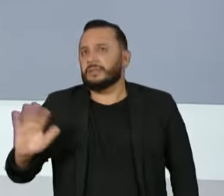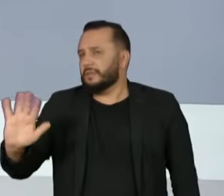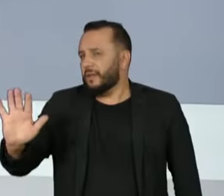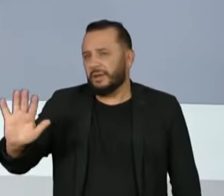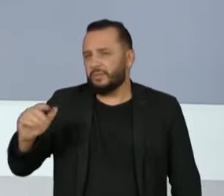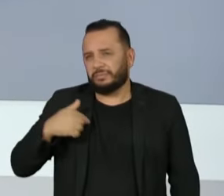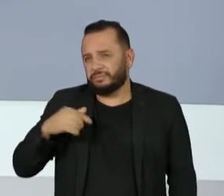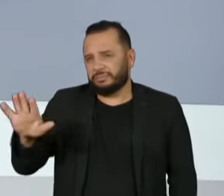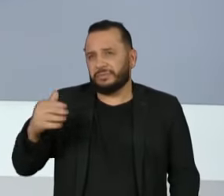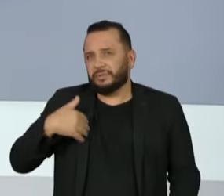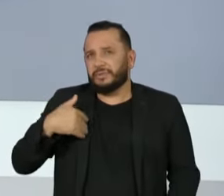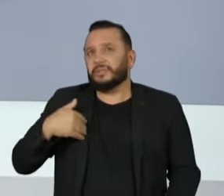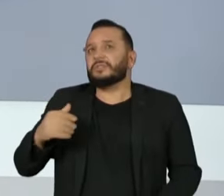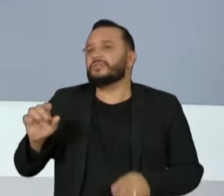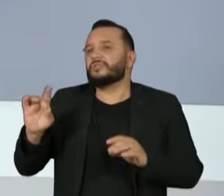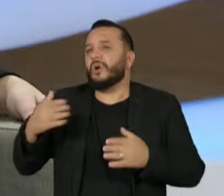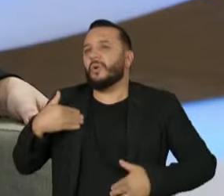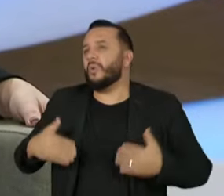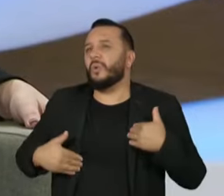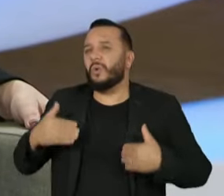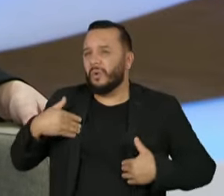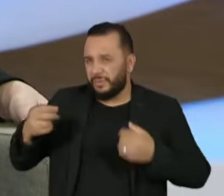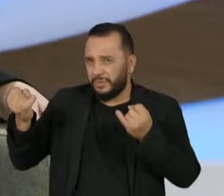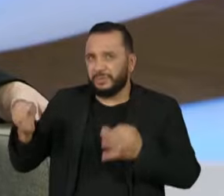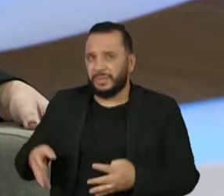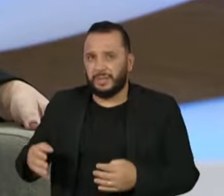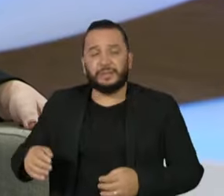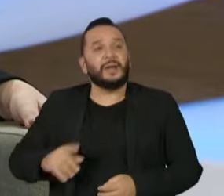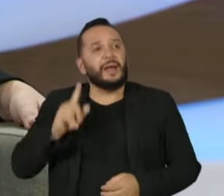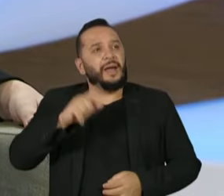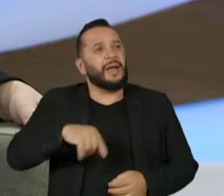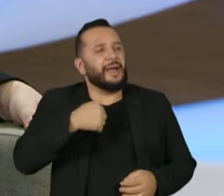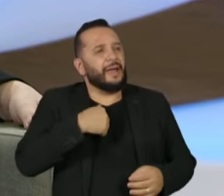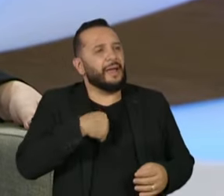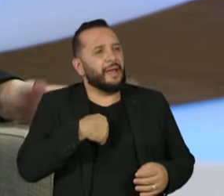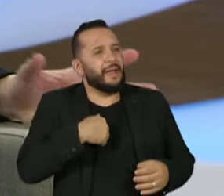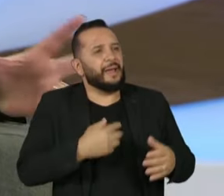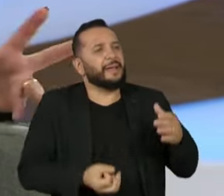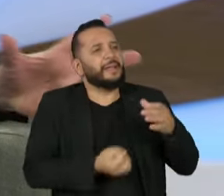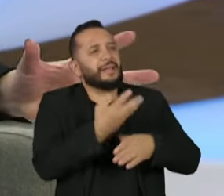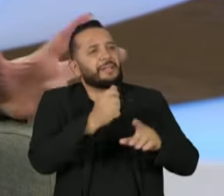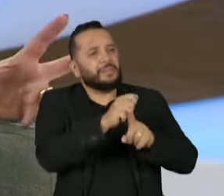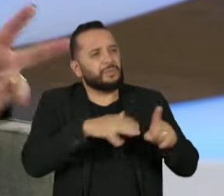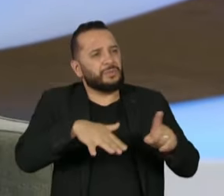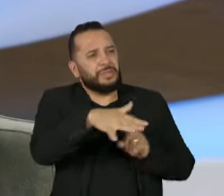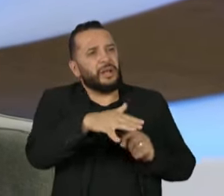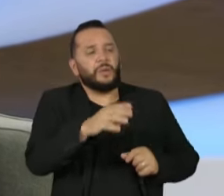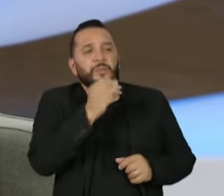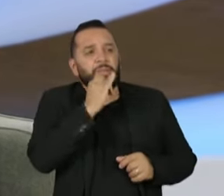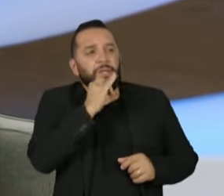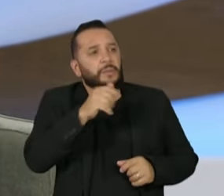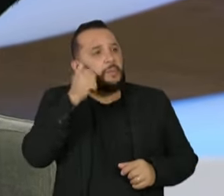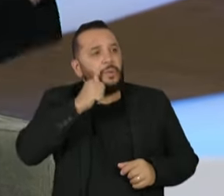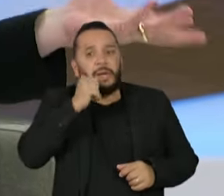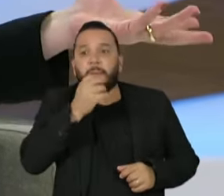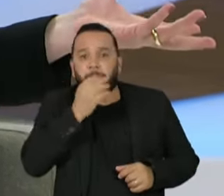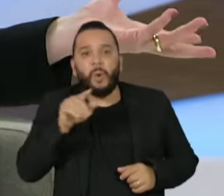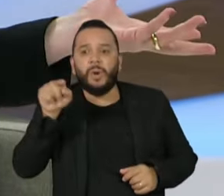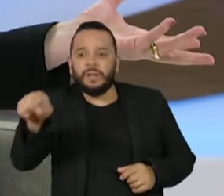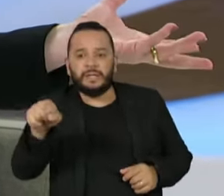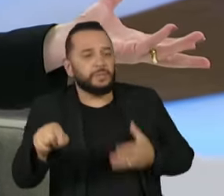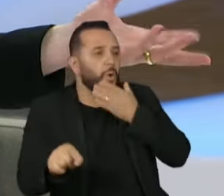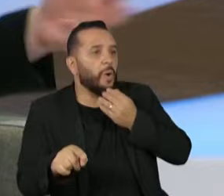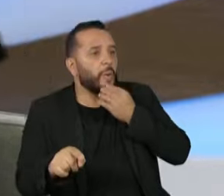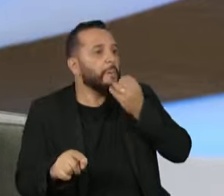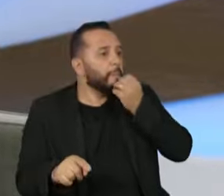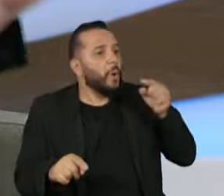especificamente a diferenças biológicas. Eu acho que é uma construção social essa questão de você tentar diminuir a mulher, falar que a é boa nisso e o homem